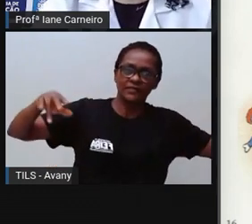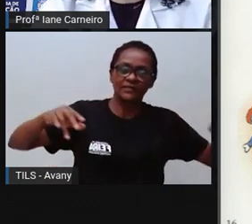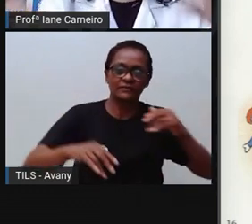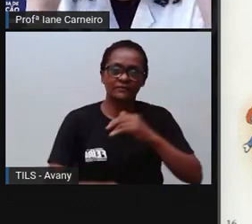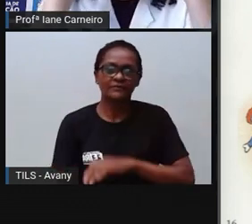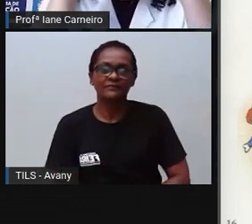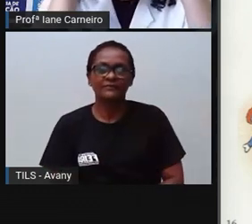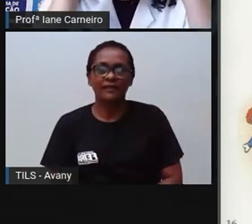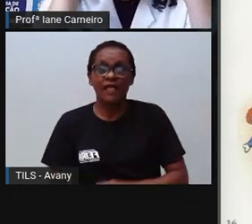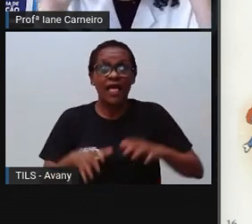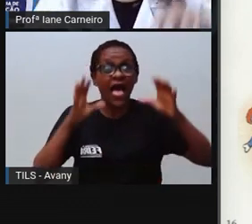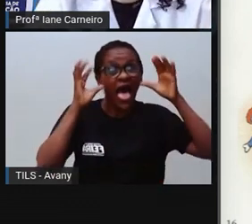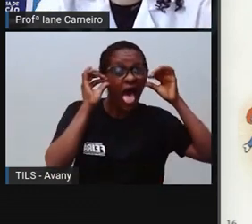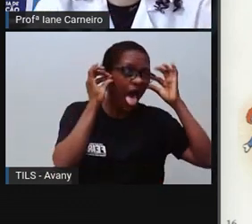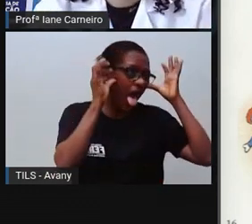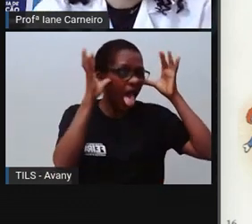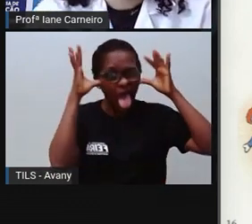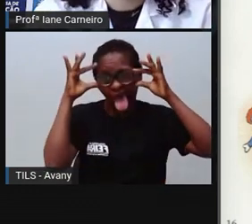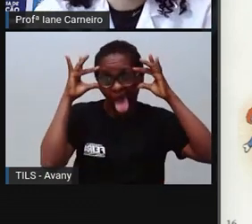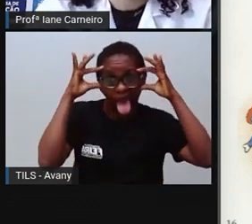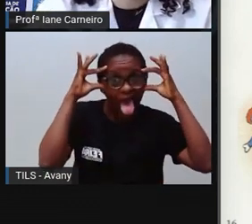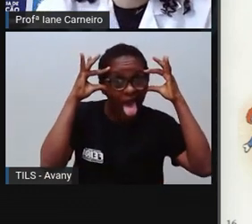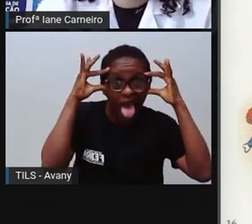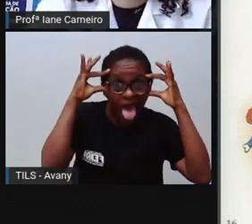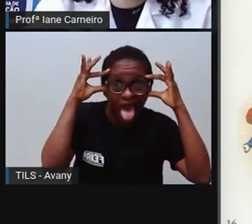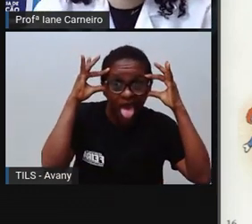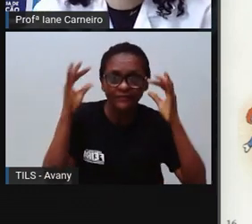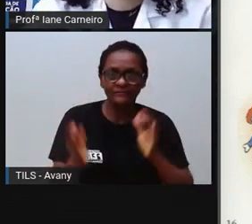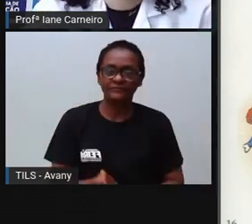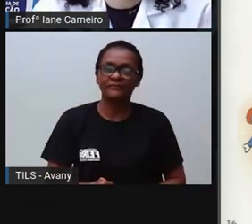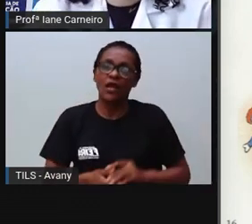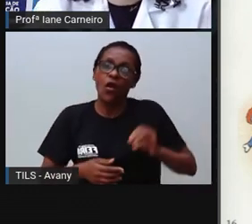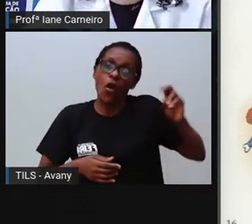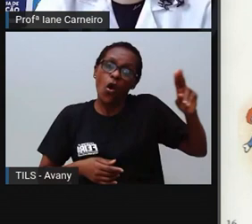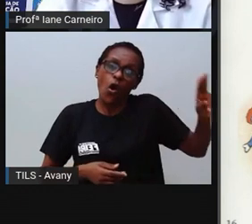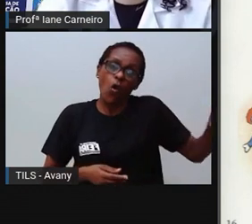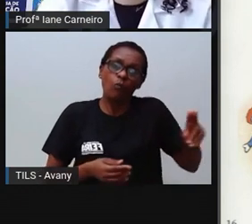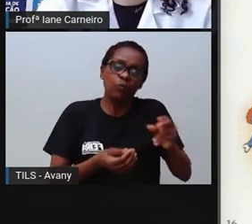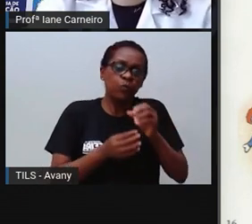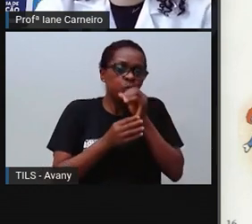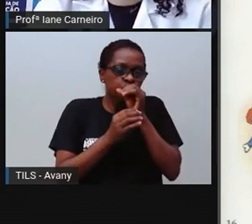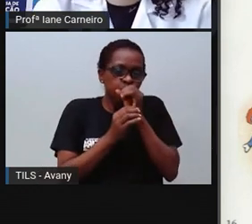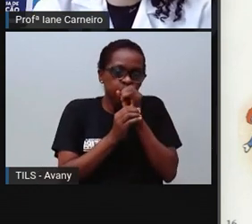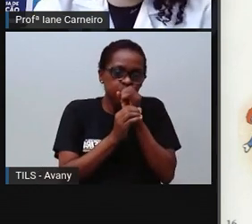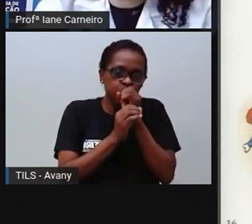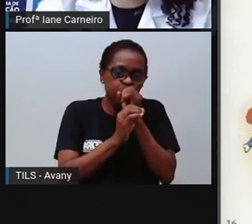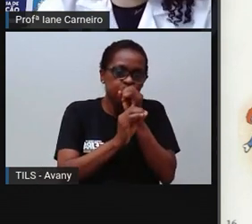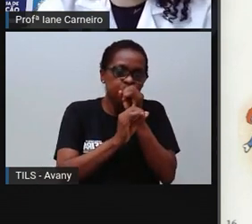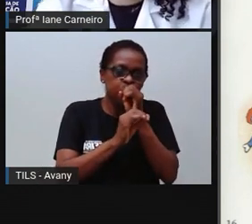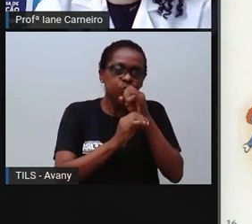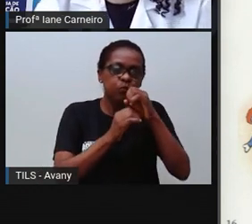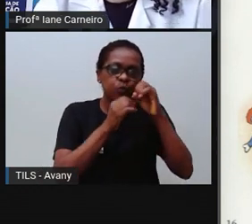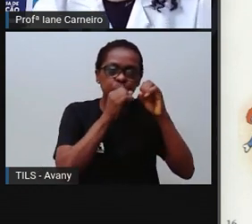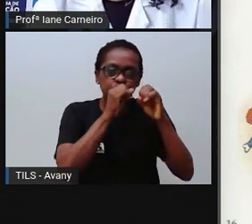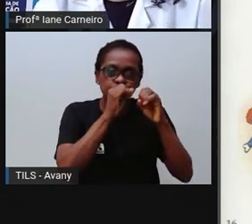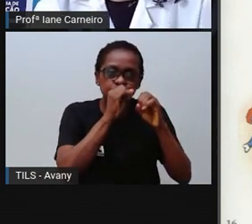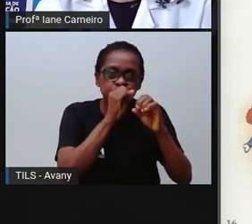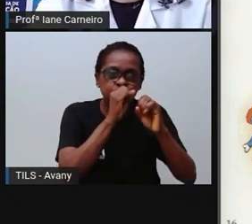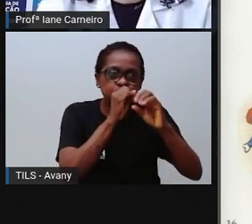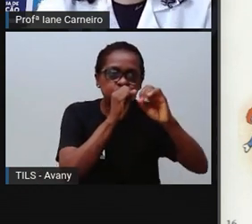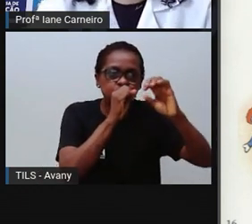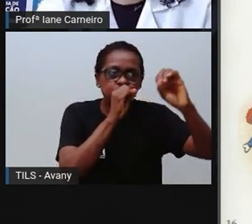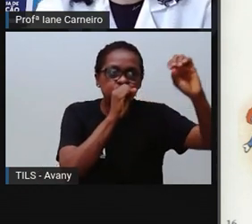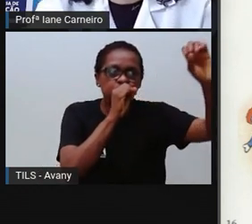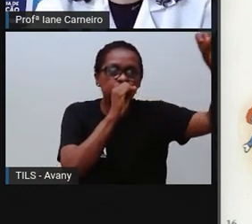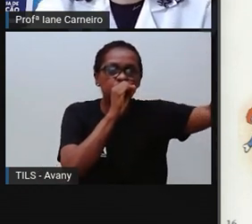caretas. Pode fazer bolas de sabão que flutuam no ar. Pode